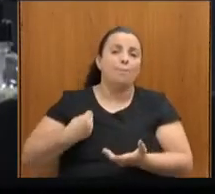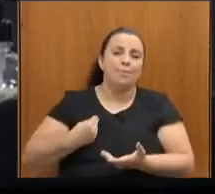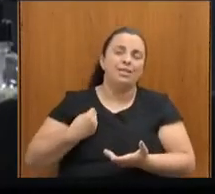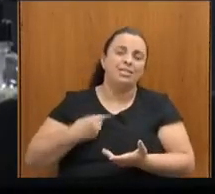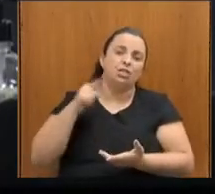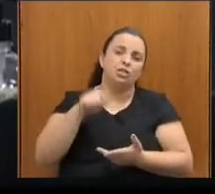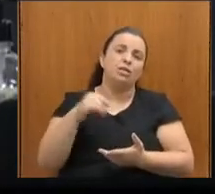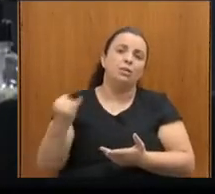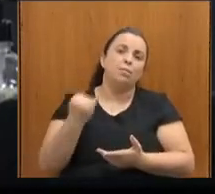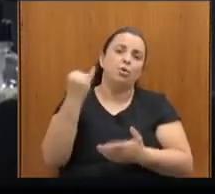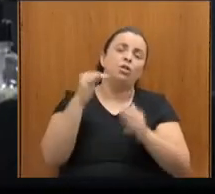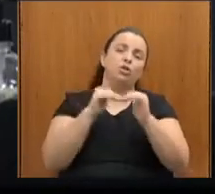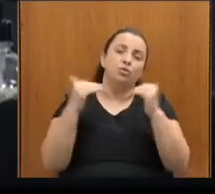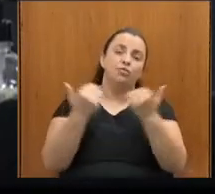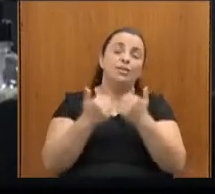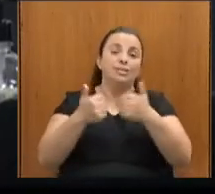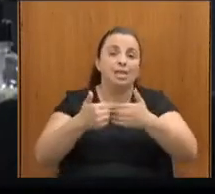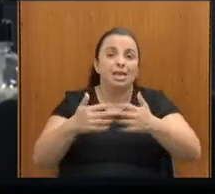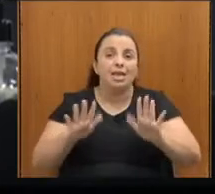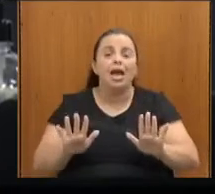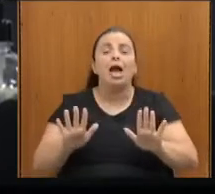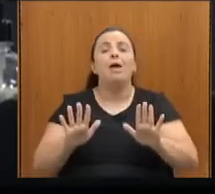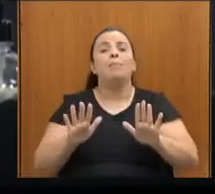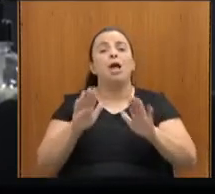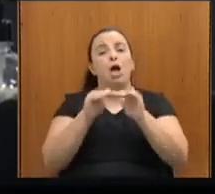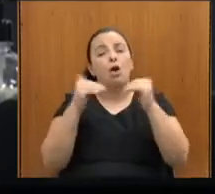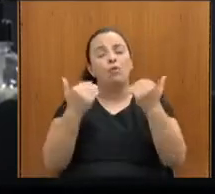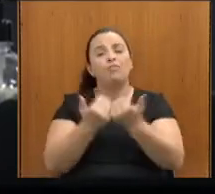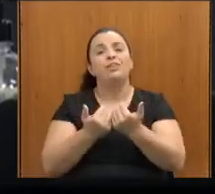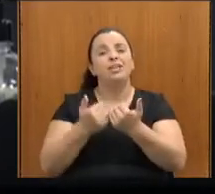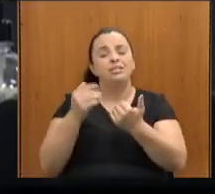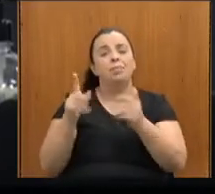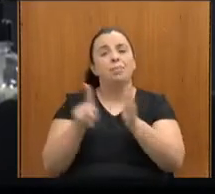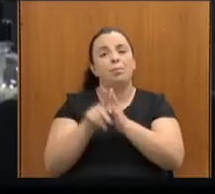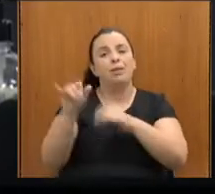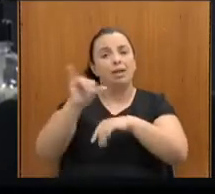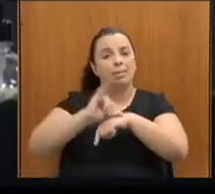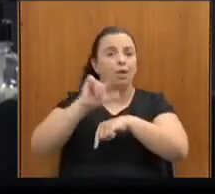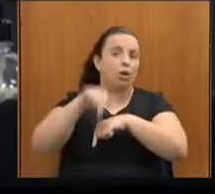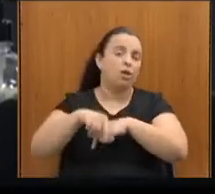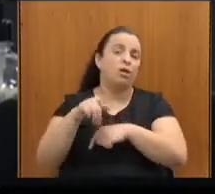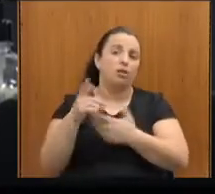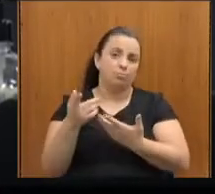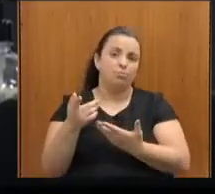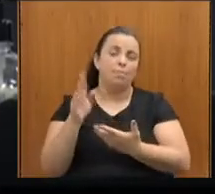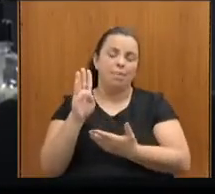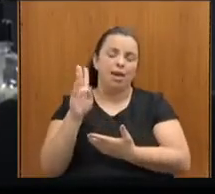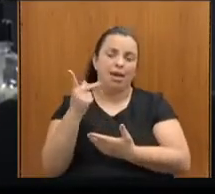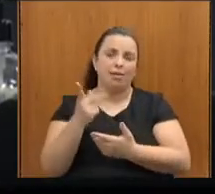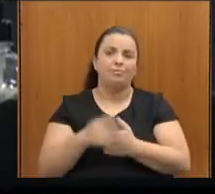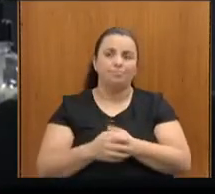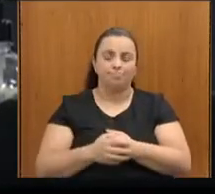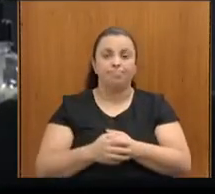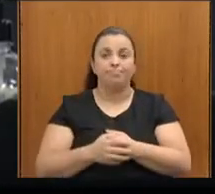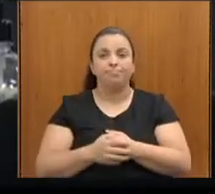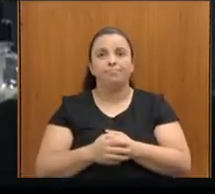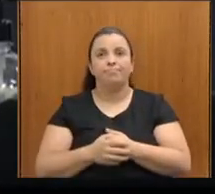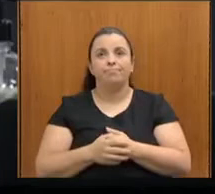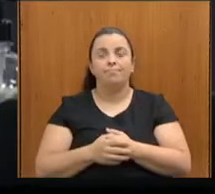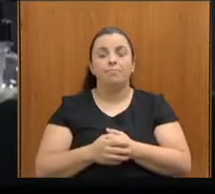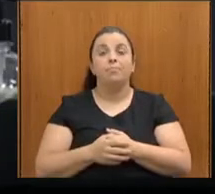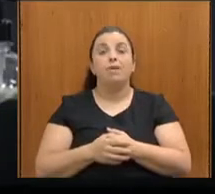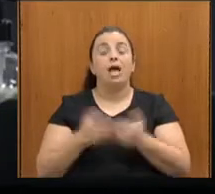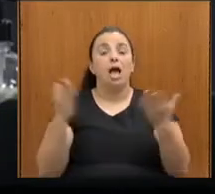aí os trabalhos da Conferência Municipal da capital de Minas, Belo Horizonte. Vou agora sim passar para minha amiga Kátia